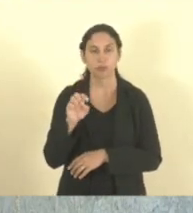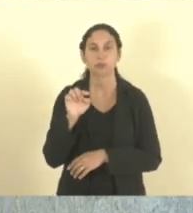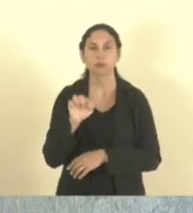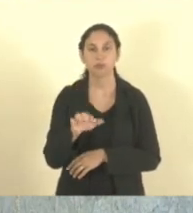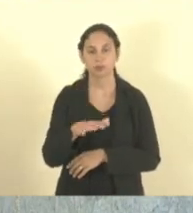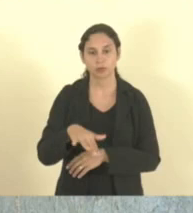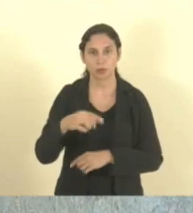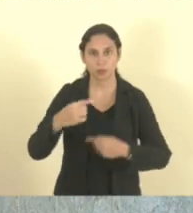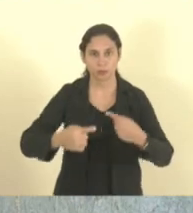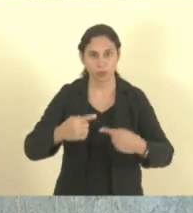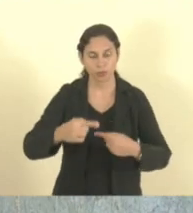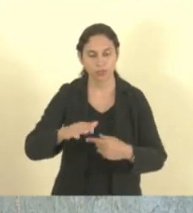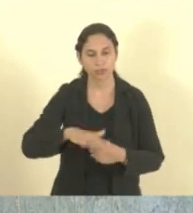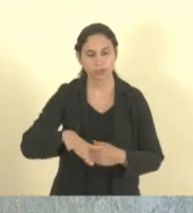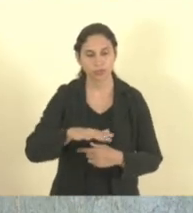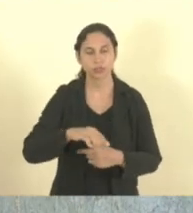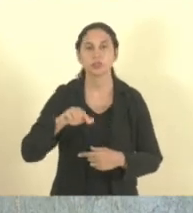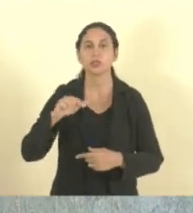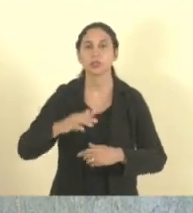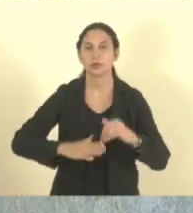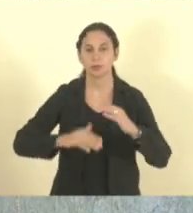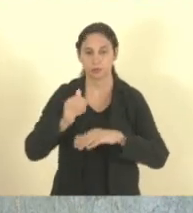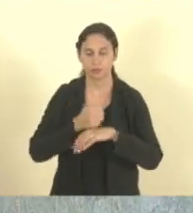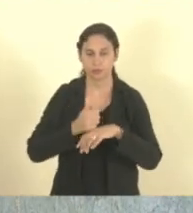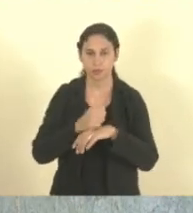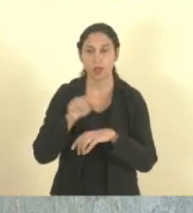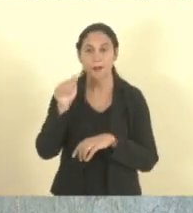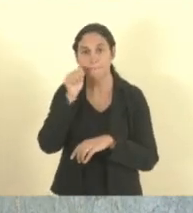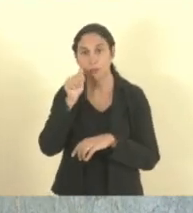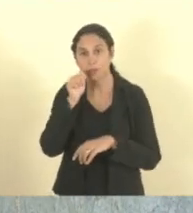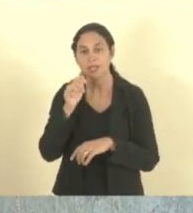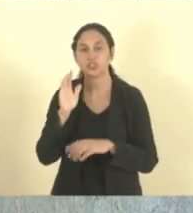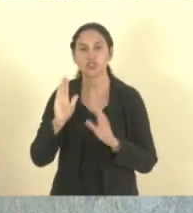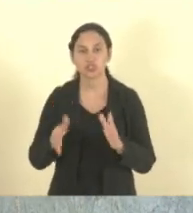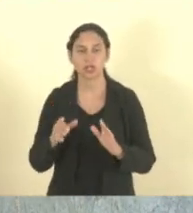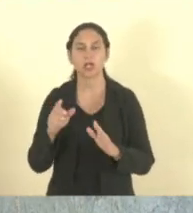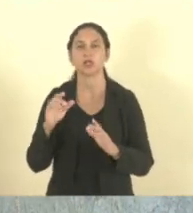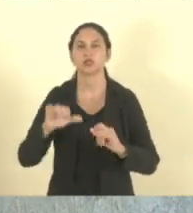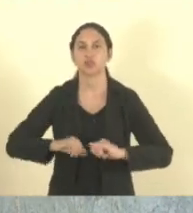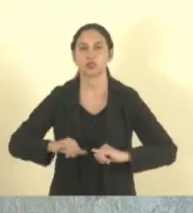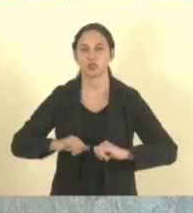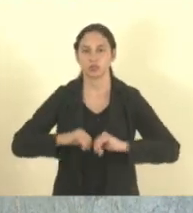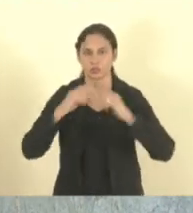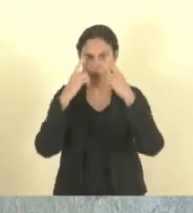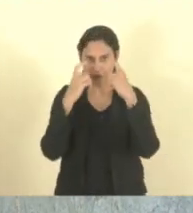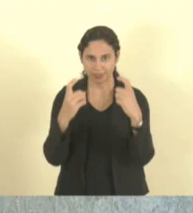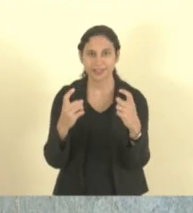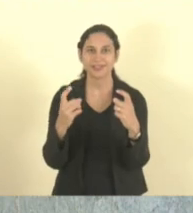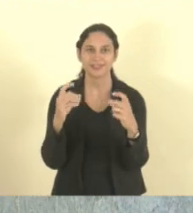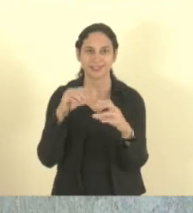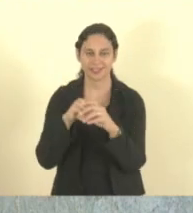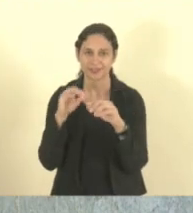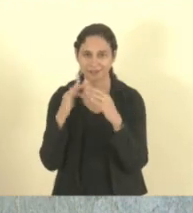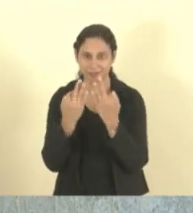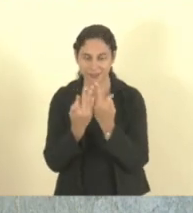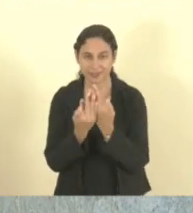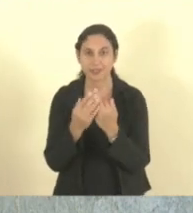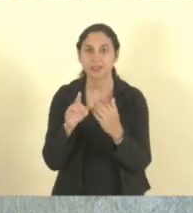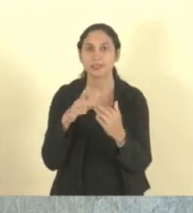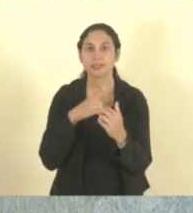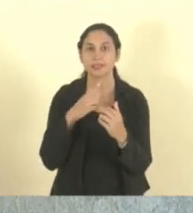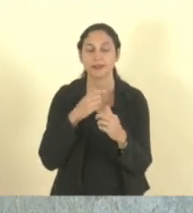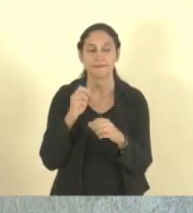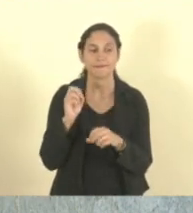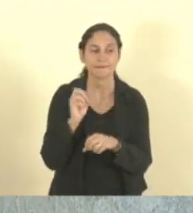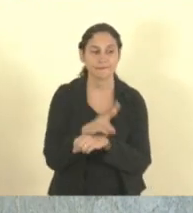técnica e profissional para as mulheres vítimas de violência doméstica e familiar e dispõe sobre a preferência de vagas em cursos